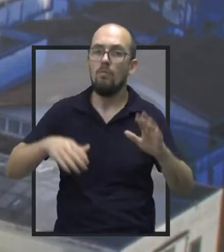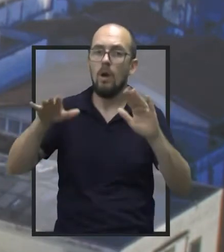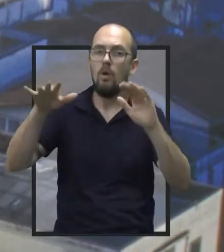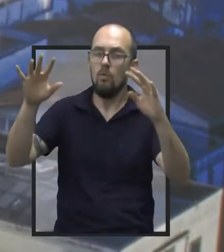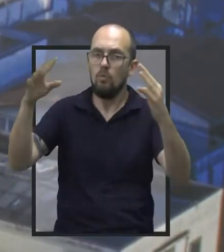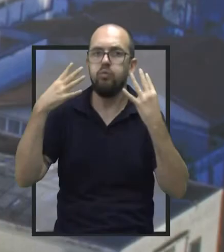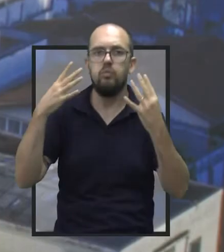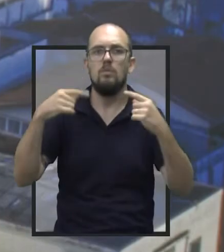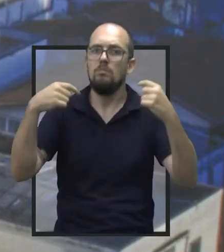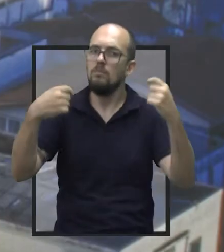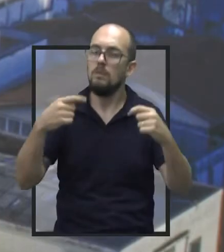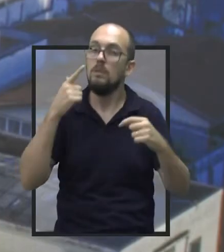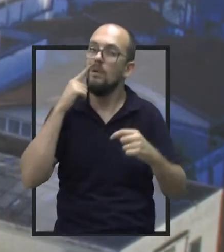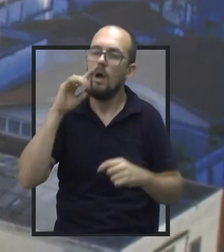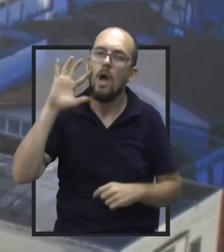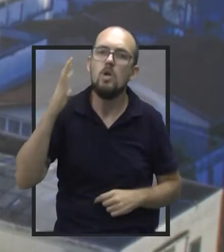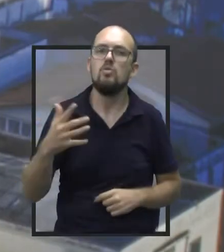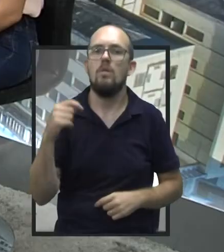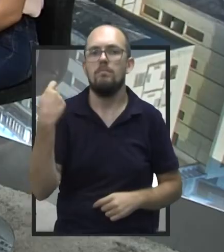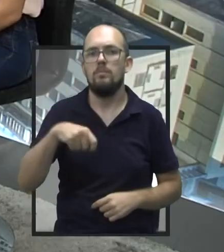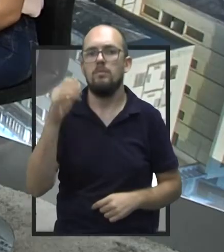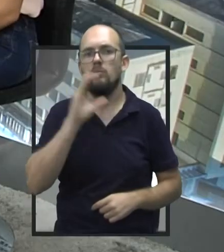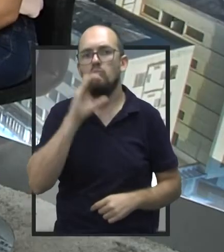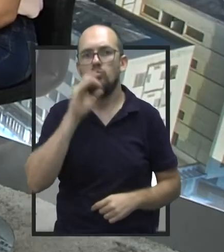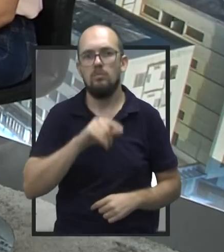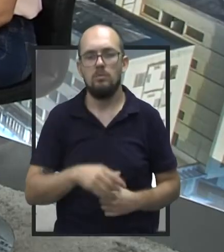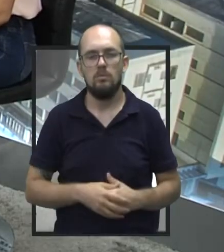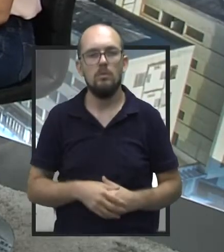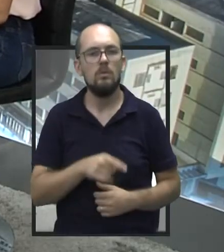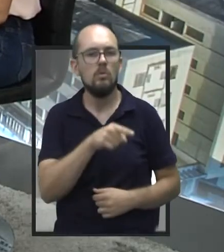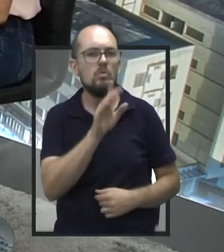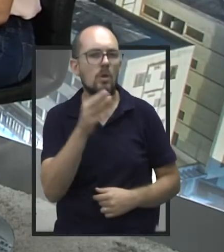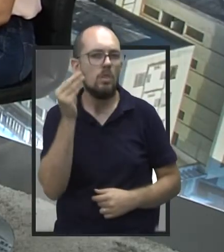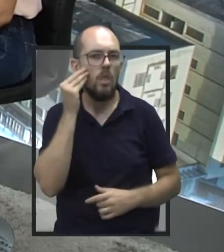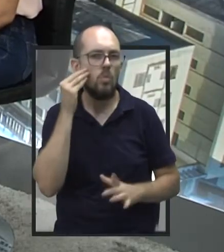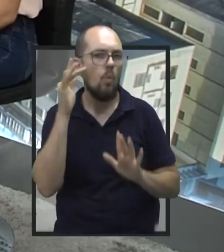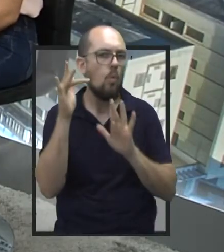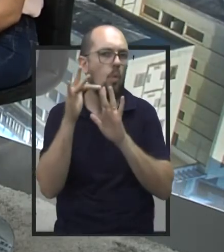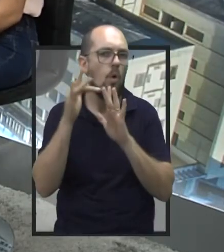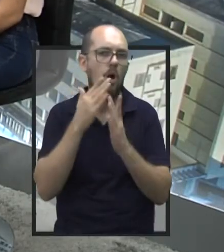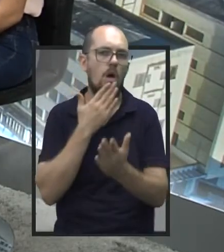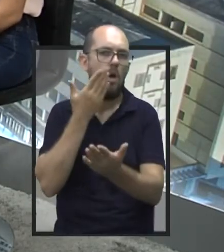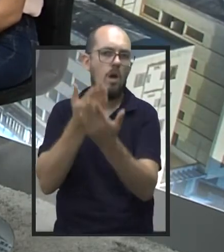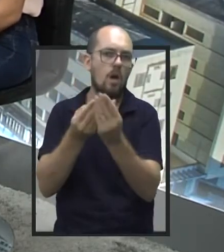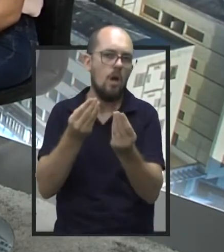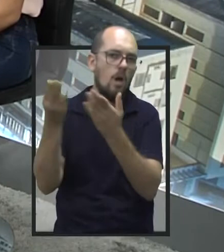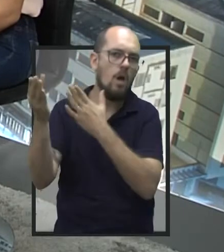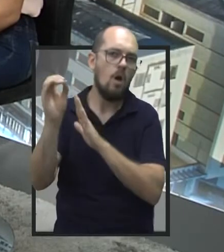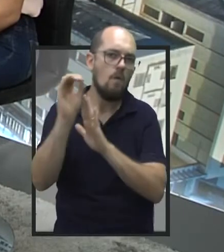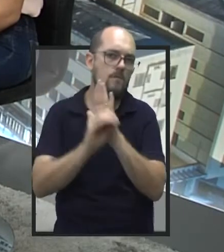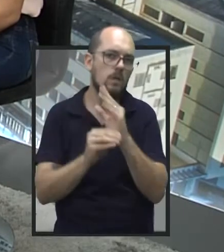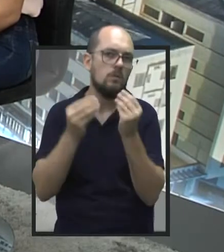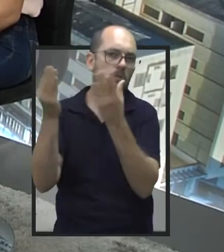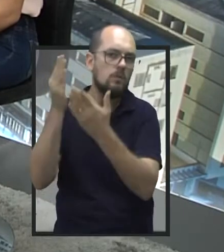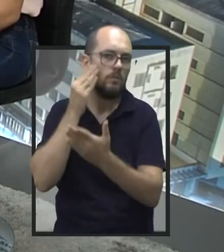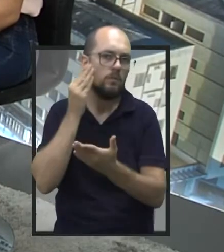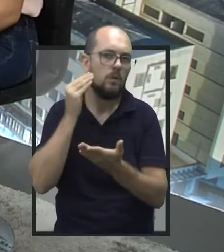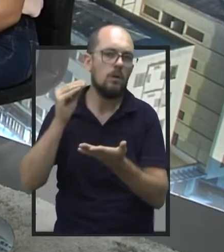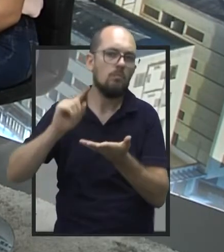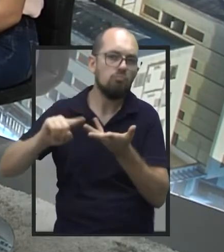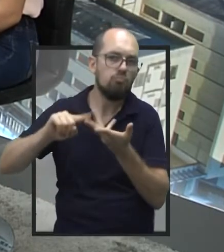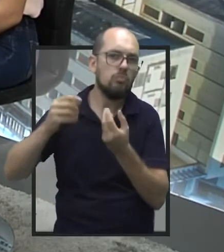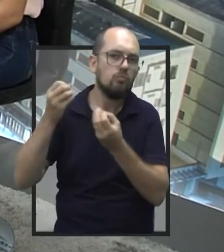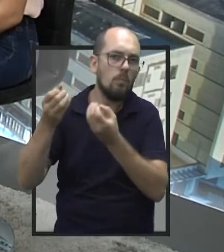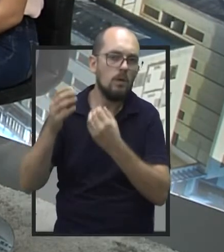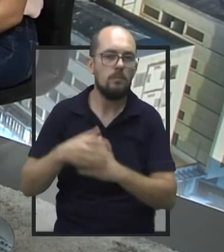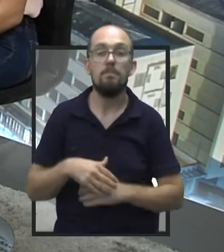essa situação se resolva. A senhora tem tentado contato por requerimento, ofício, para ter mais informações a respeito